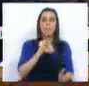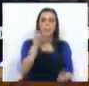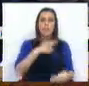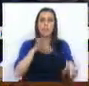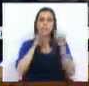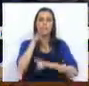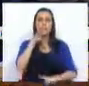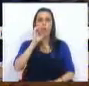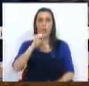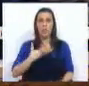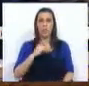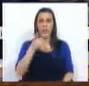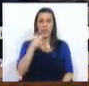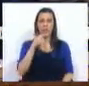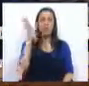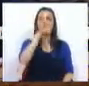A Sra. Deputada Odete João